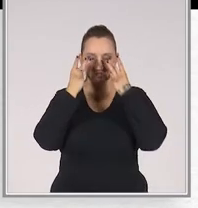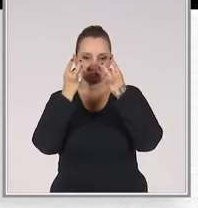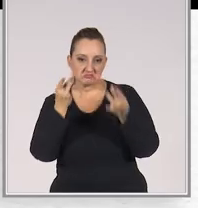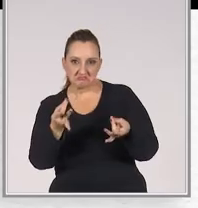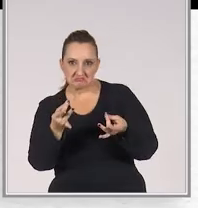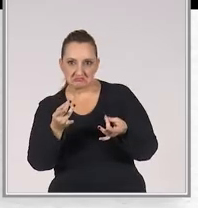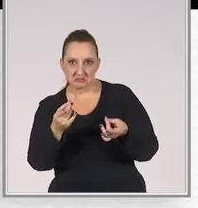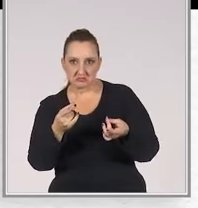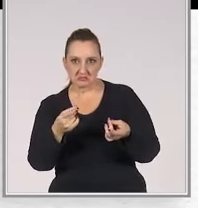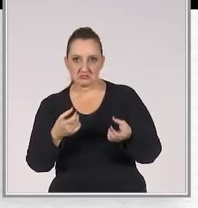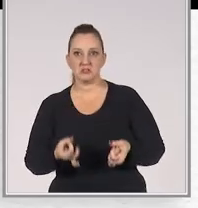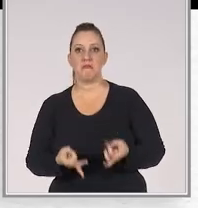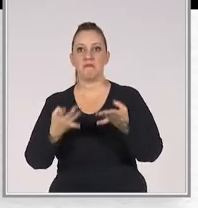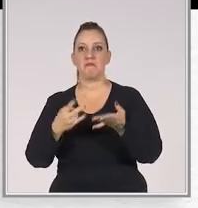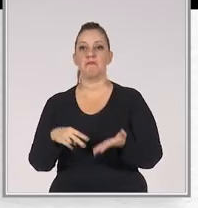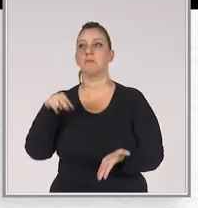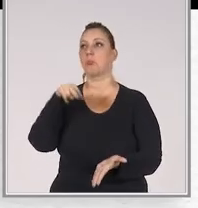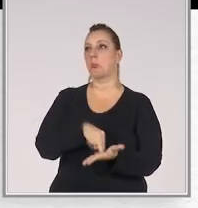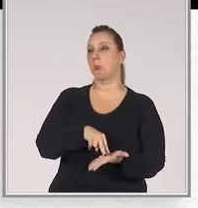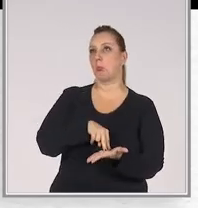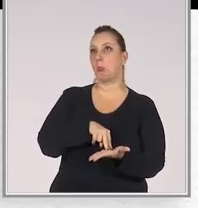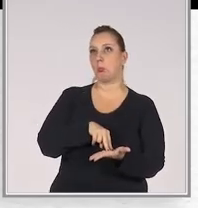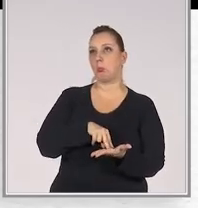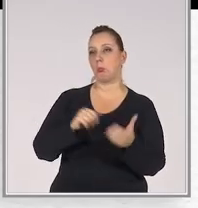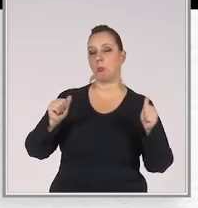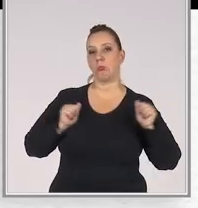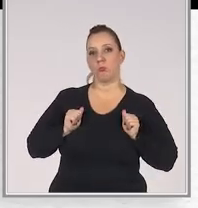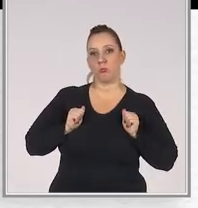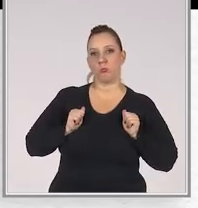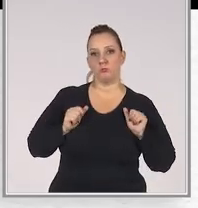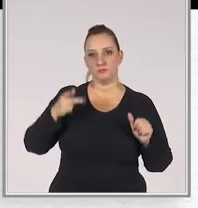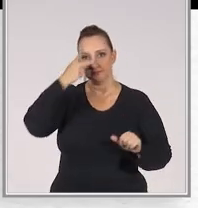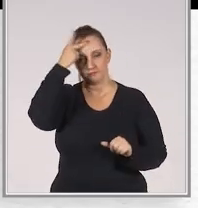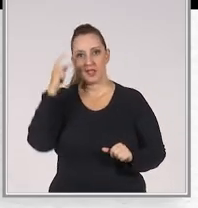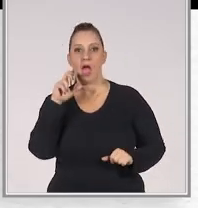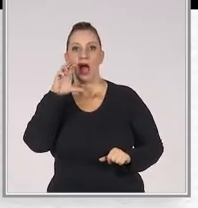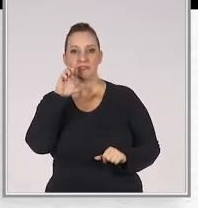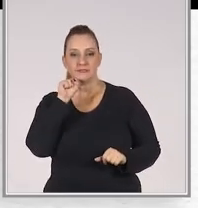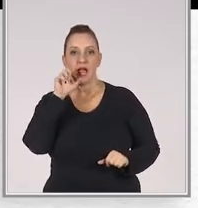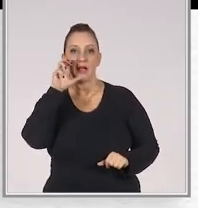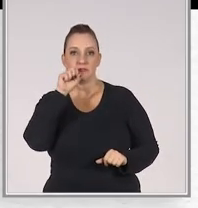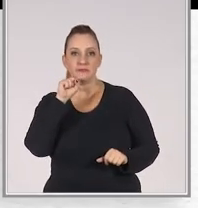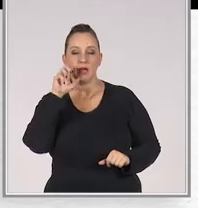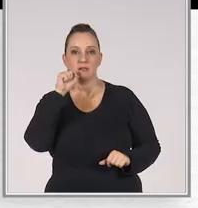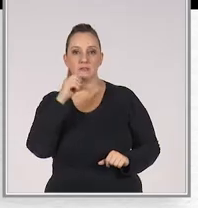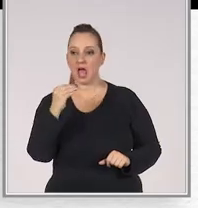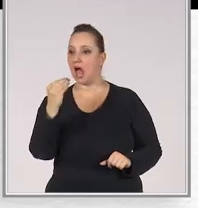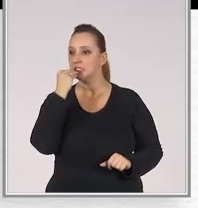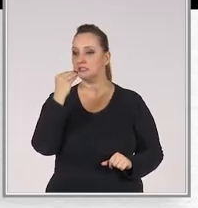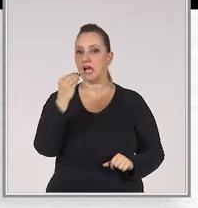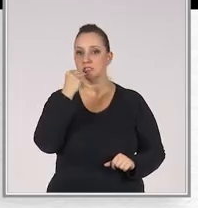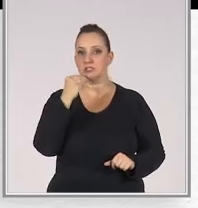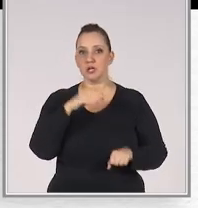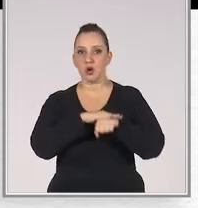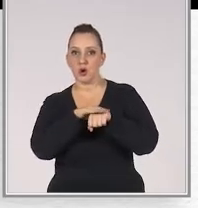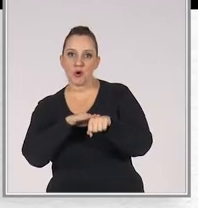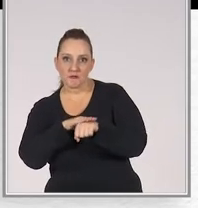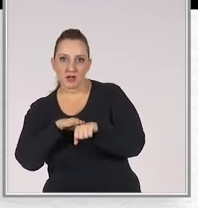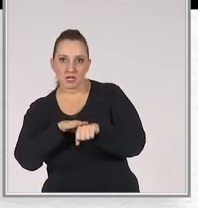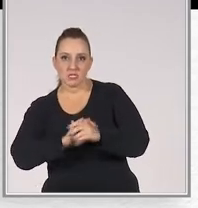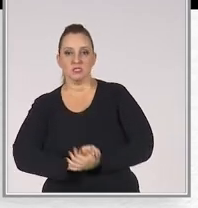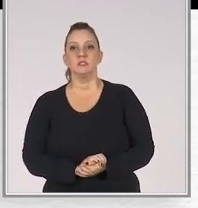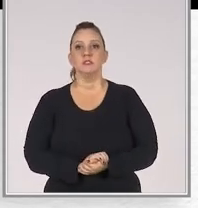Vendedor que fica plantado e não tem iniciativa. Pessoas que costumam mascar chiclete ou comer enquanto falam com o